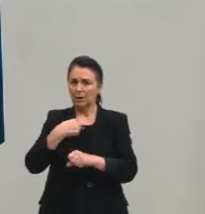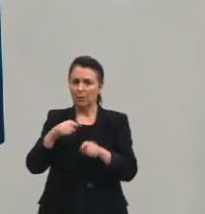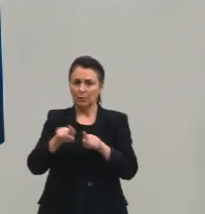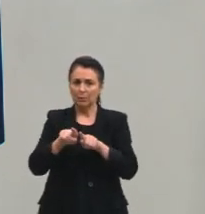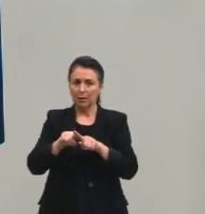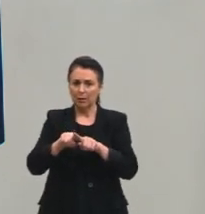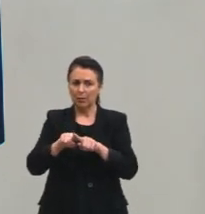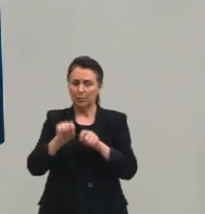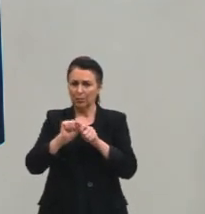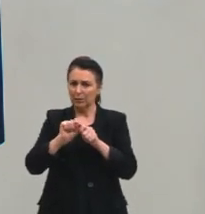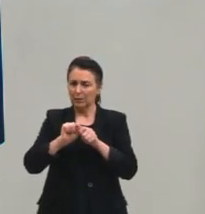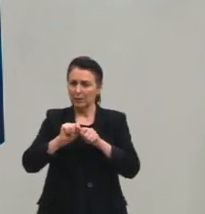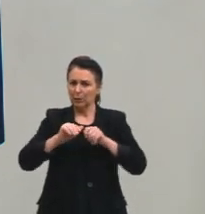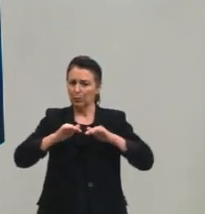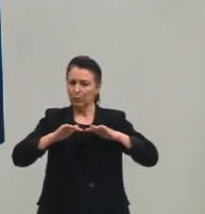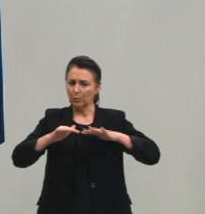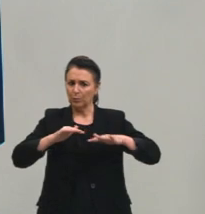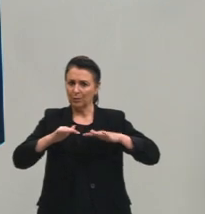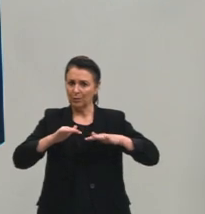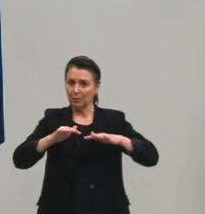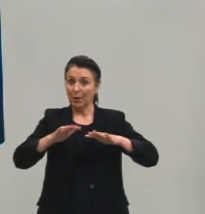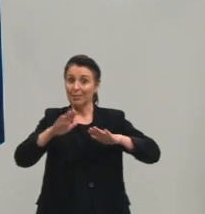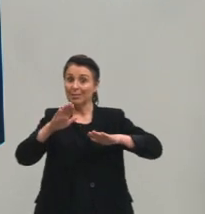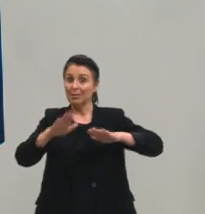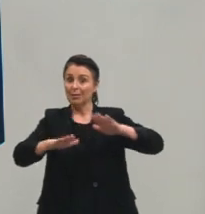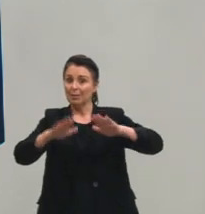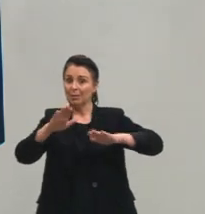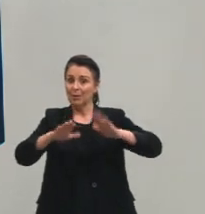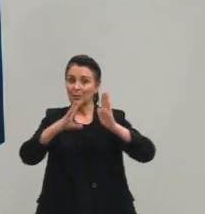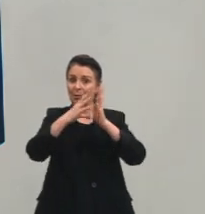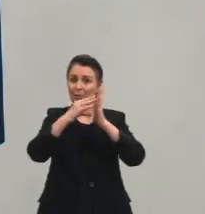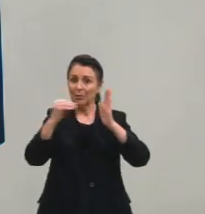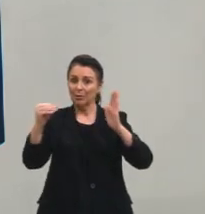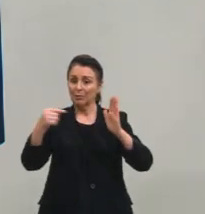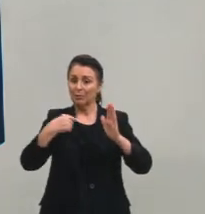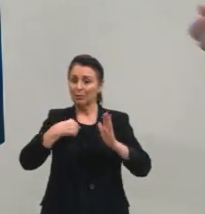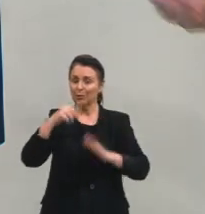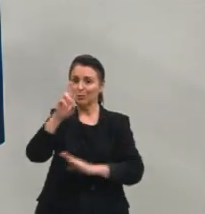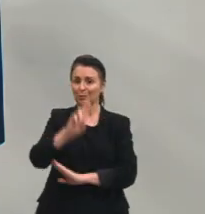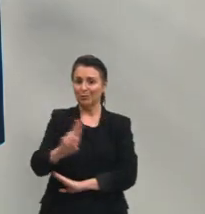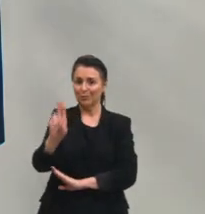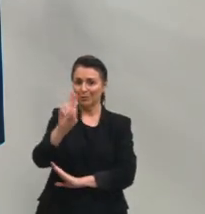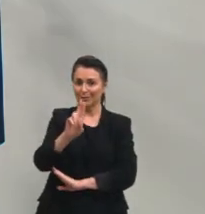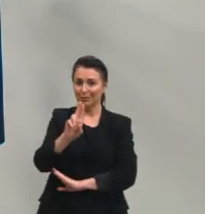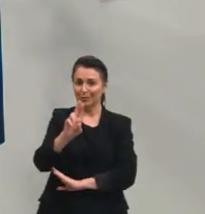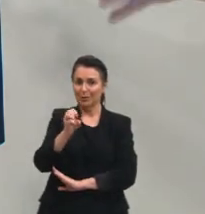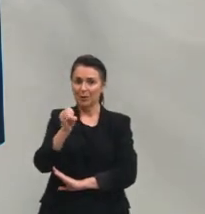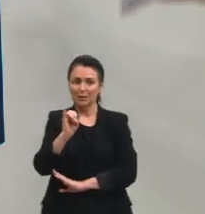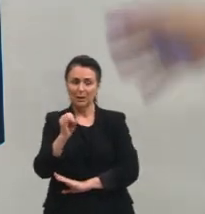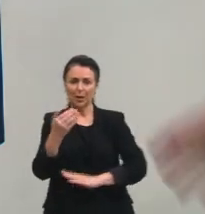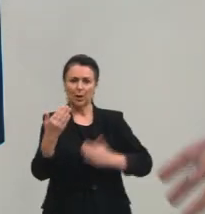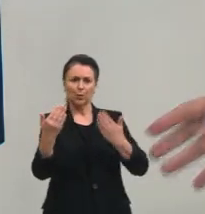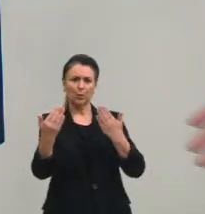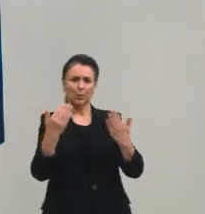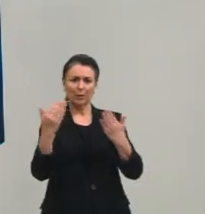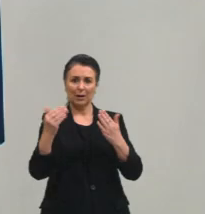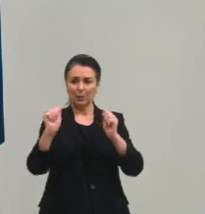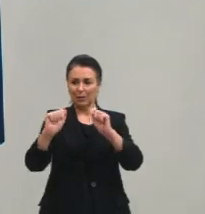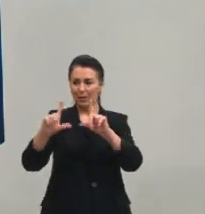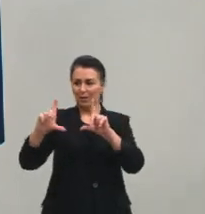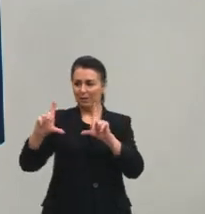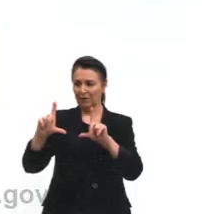movimento. depende ao referencial que eu estou adotando. Se eu comparar aqui com a TV que está aqui do meu lado,